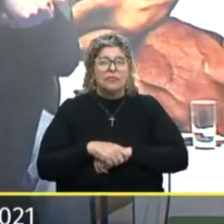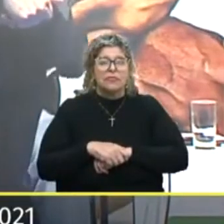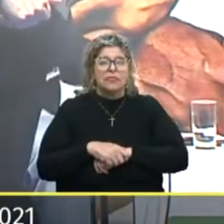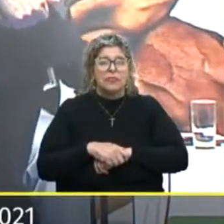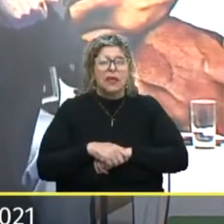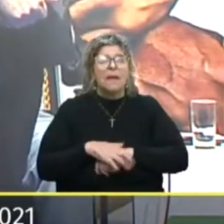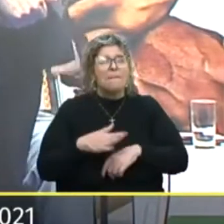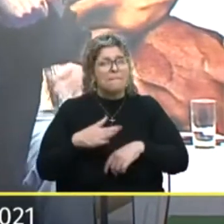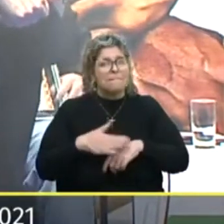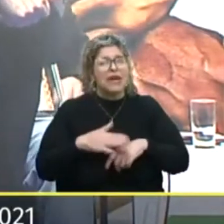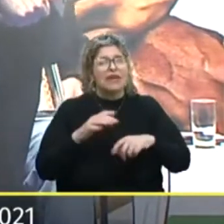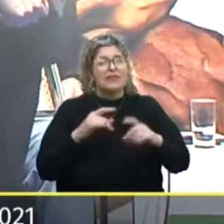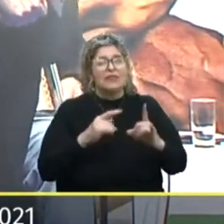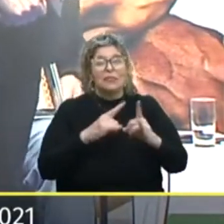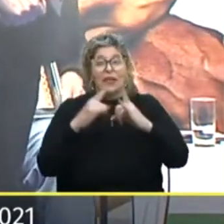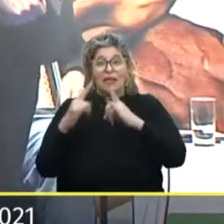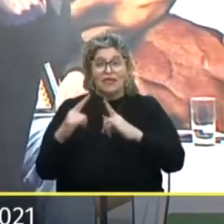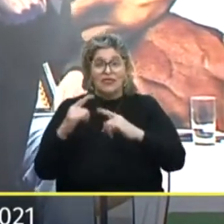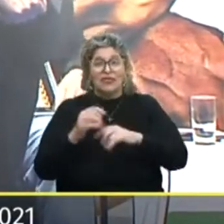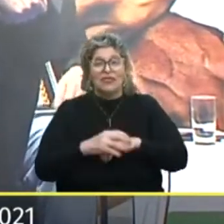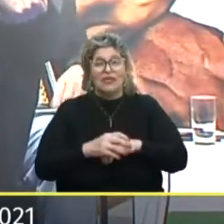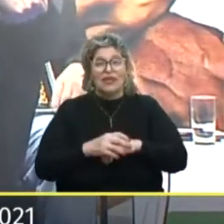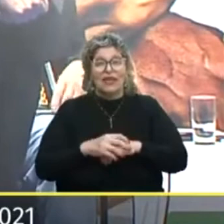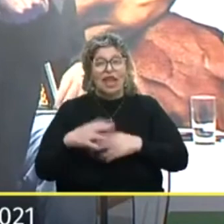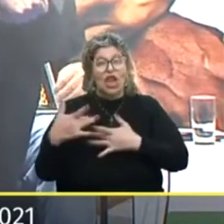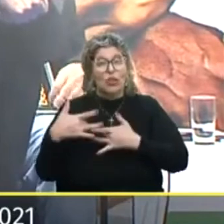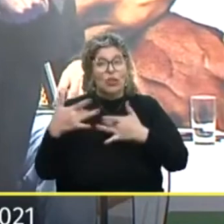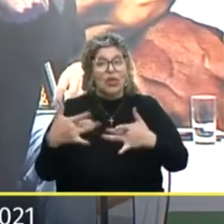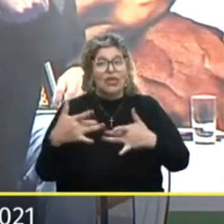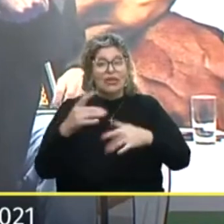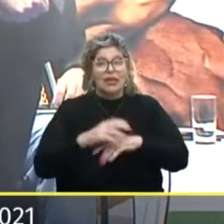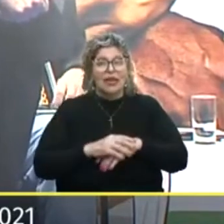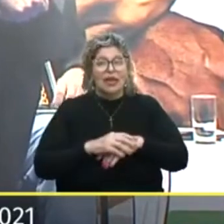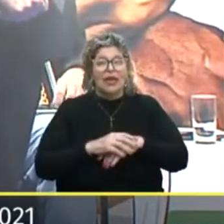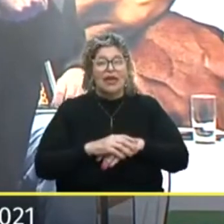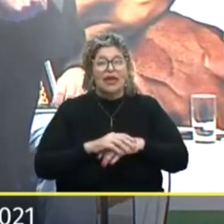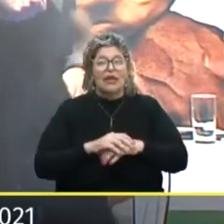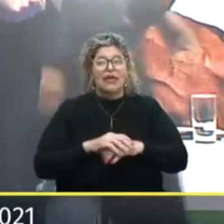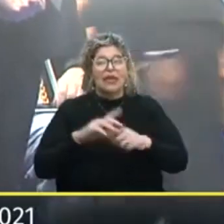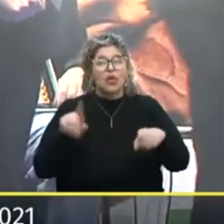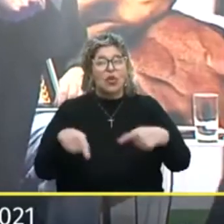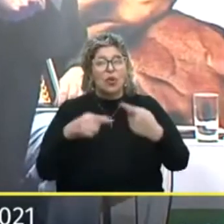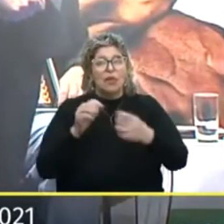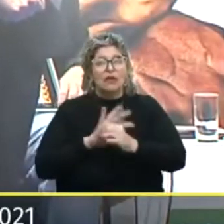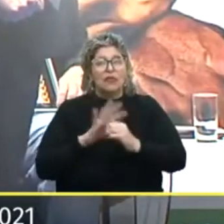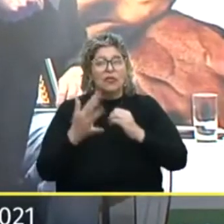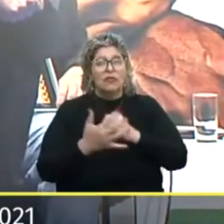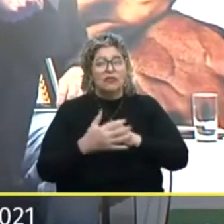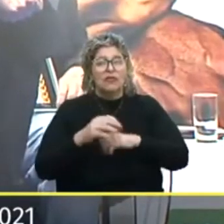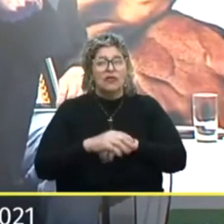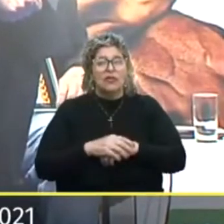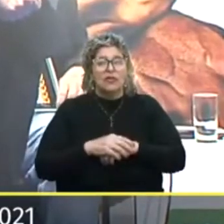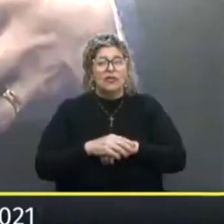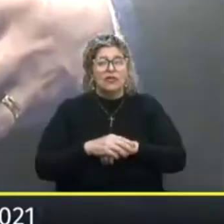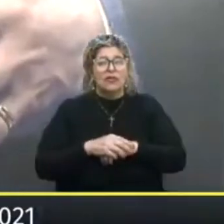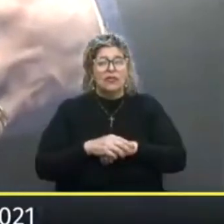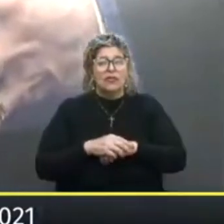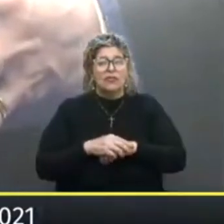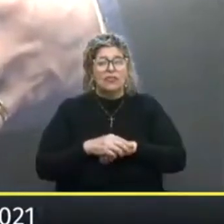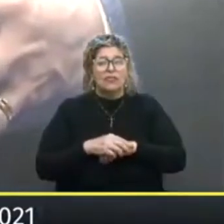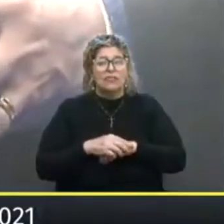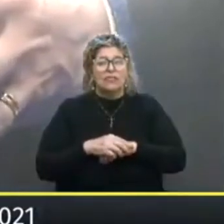De mais uma entidade Solidária No combate Da pandemia Do Covid-19 OCERGS